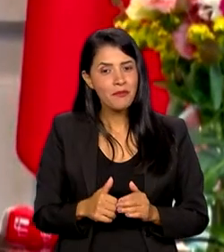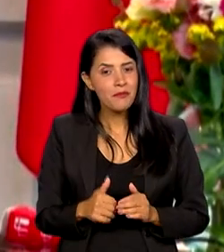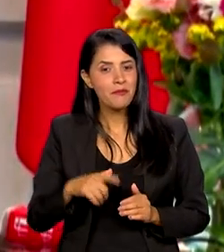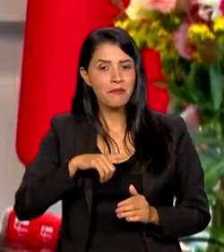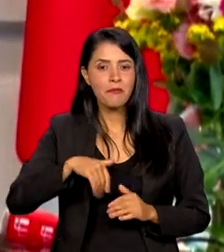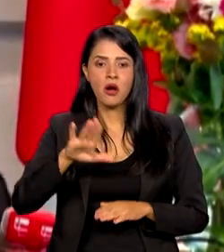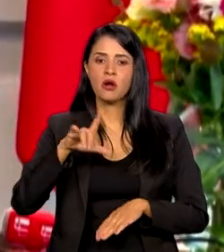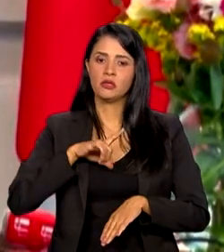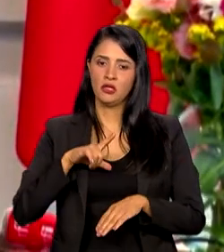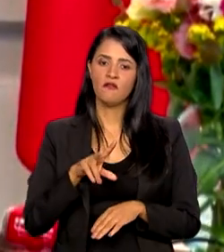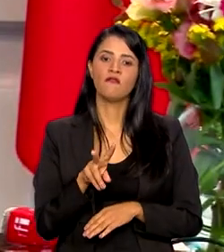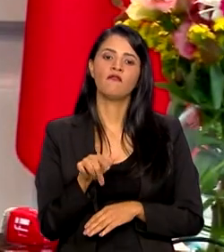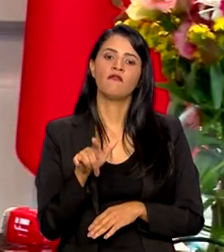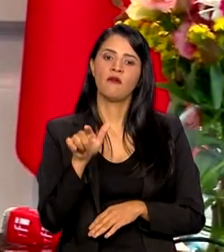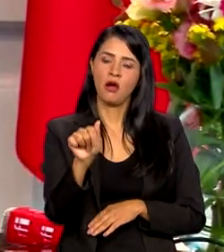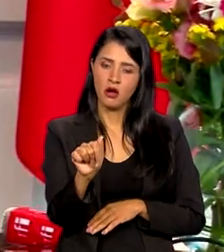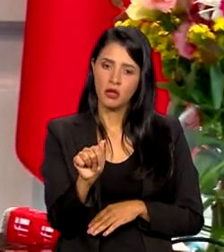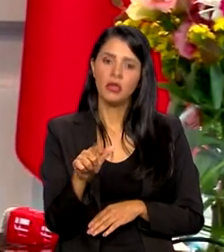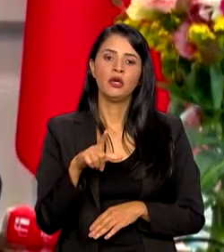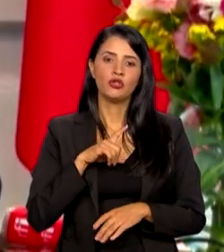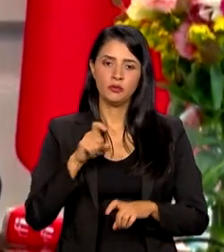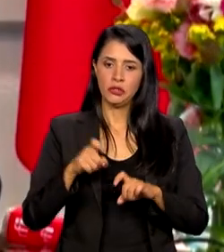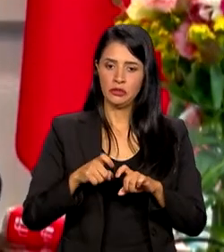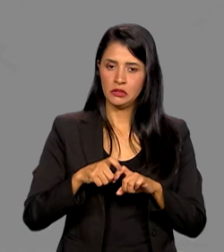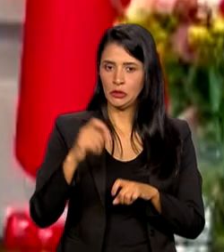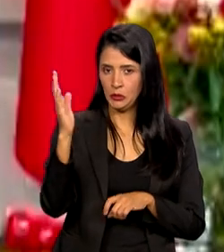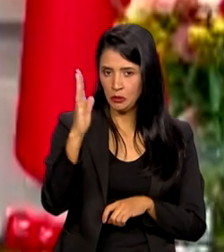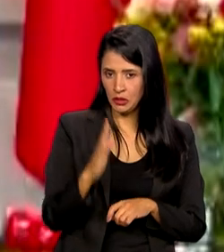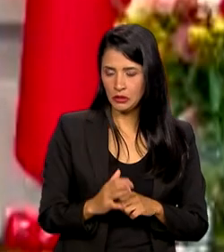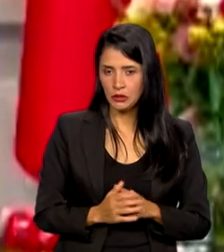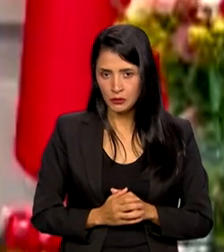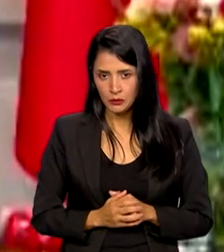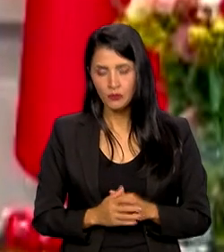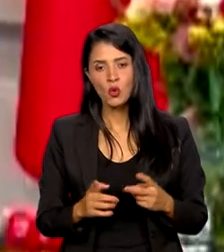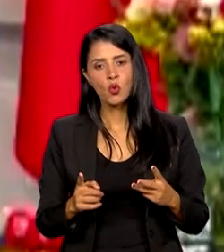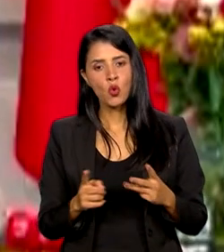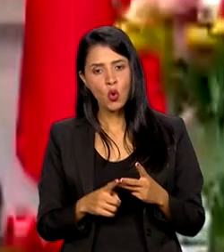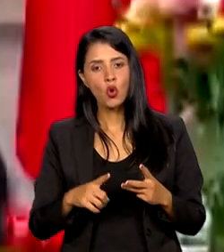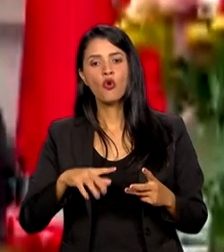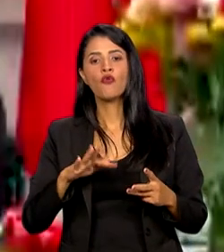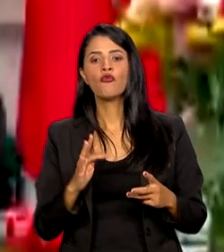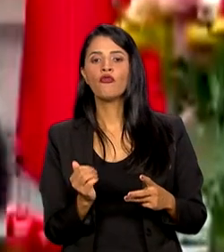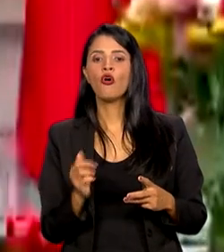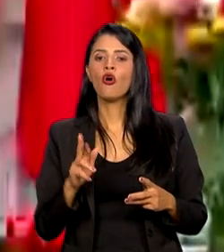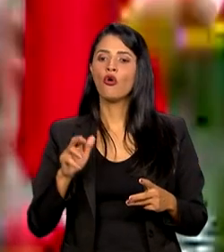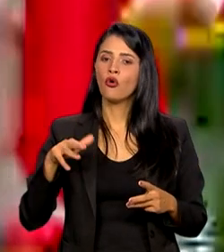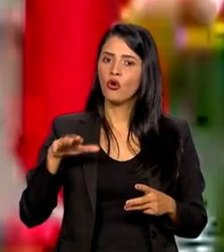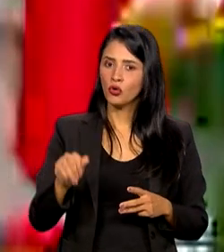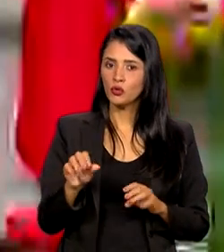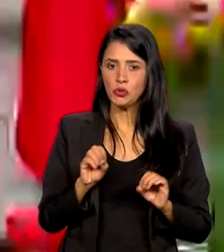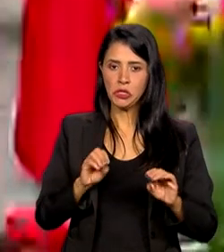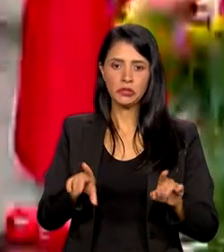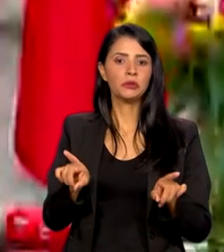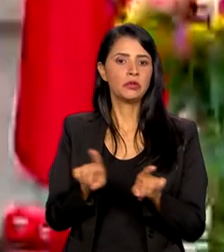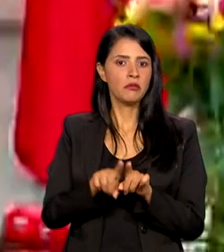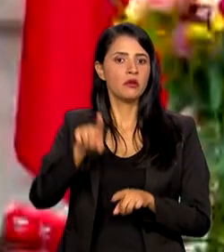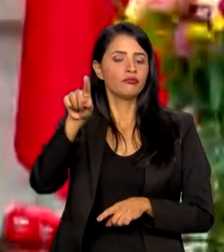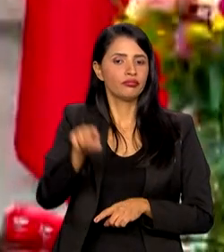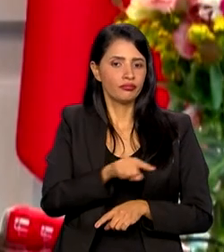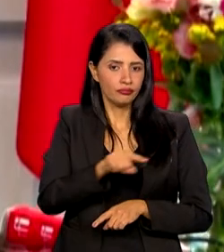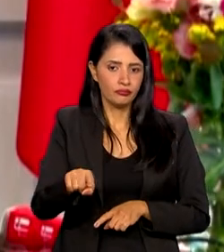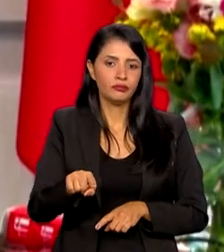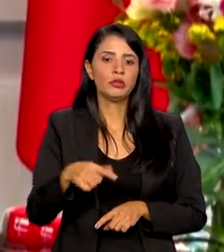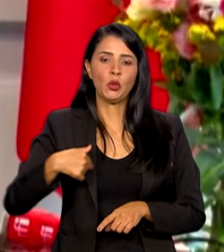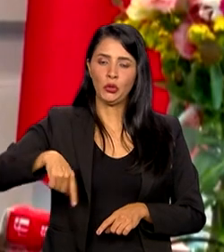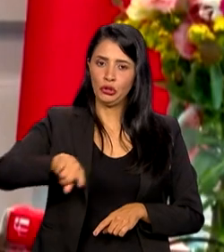medicina privada no Brasil. O Fórum de Educação também tinha sido suspenso. Então, é um conjunto de ações que nós temos tomado